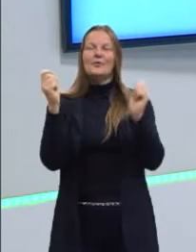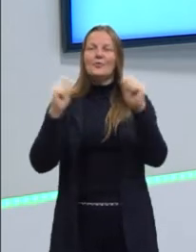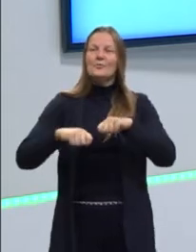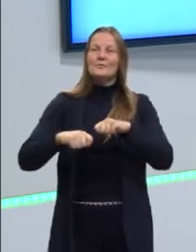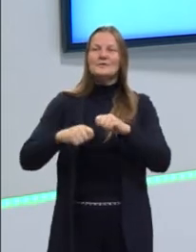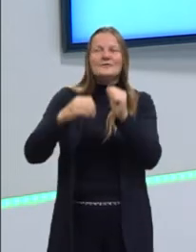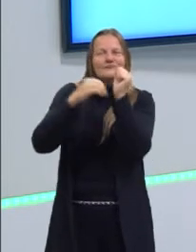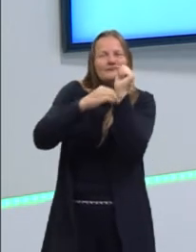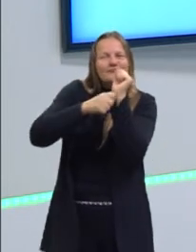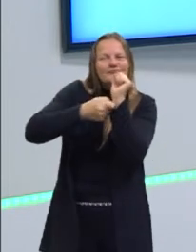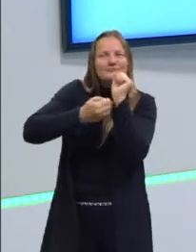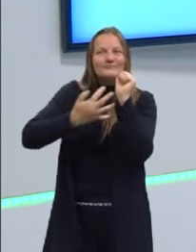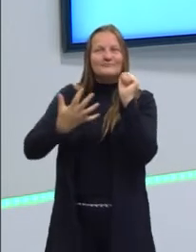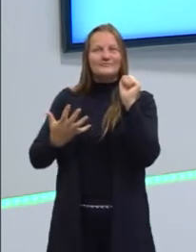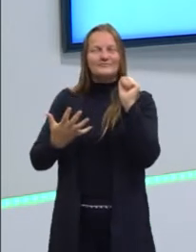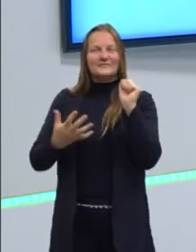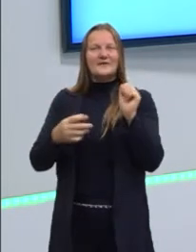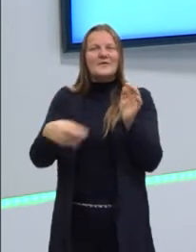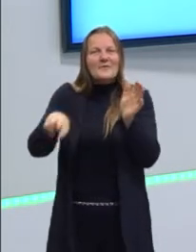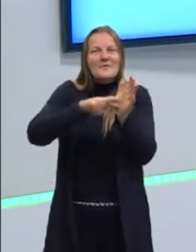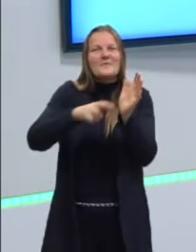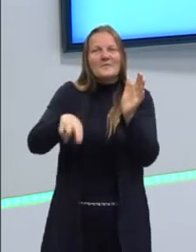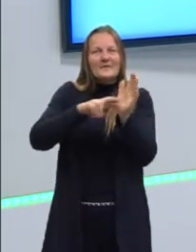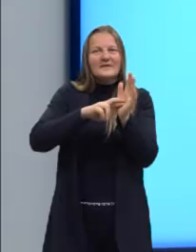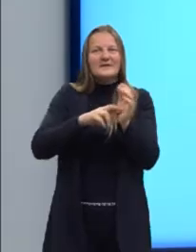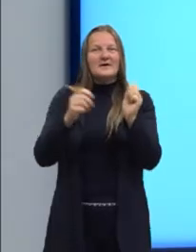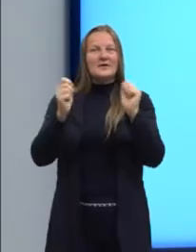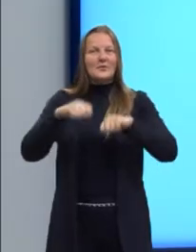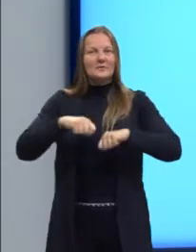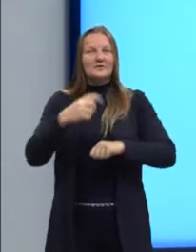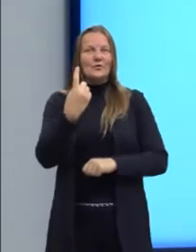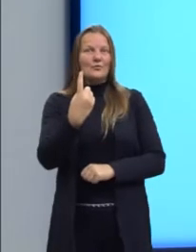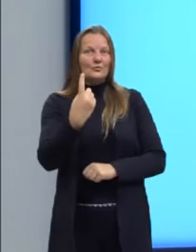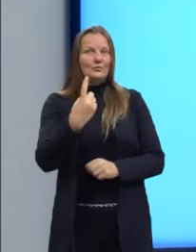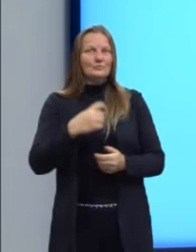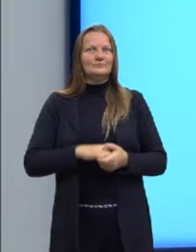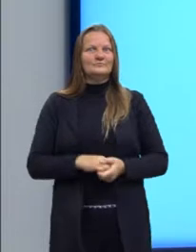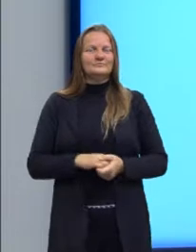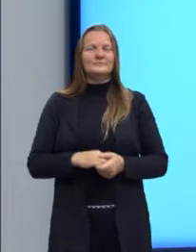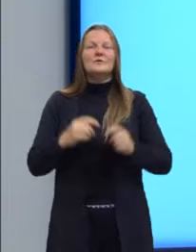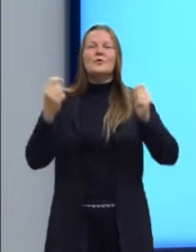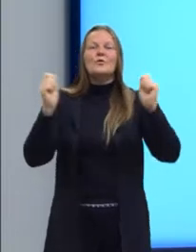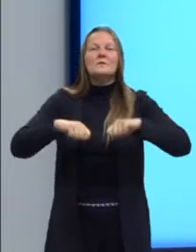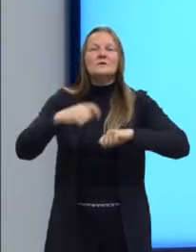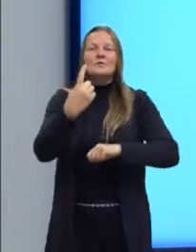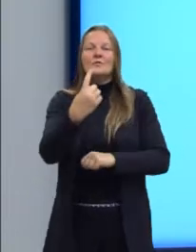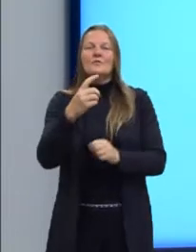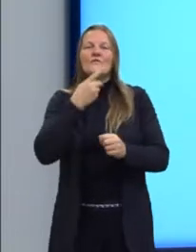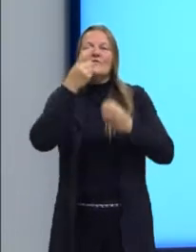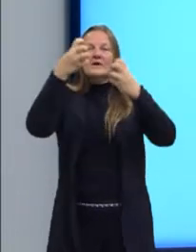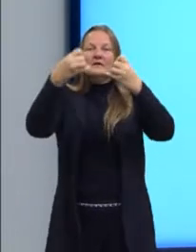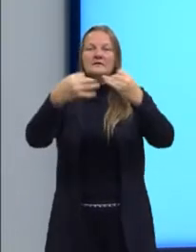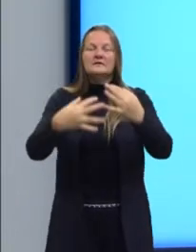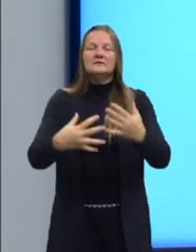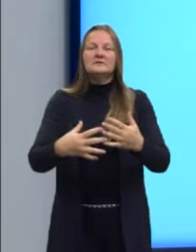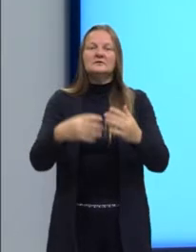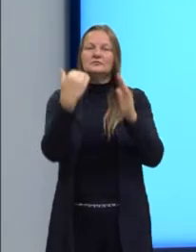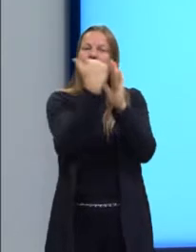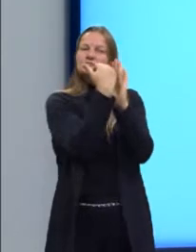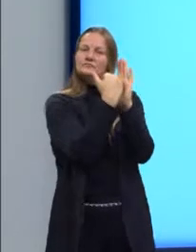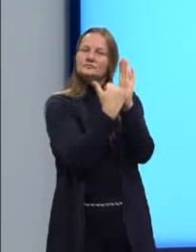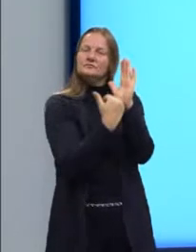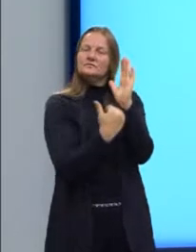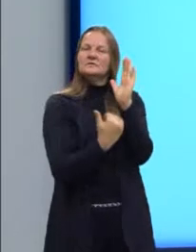cinco segredos, a gente retoma brevemente a competência 1, porque ela diz que, segundo os critérios de